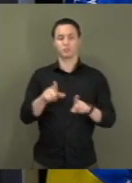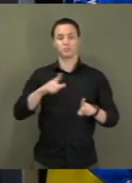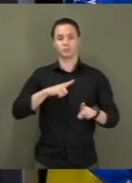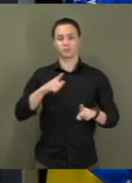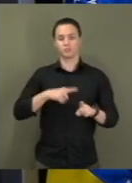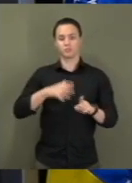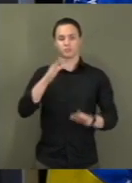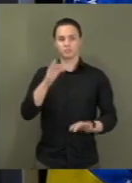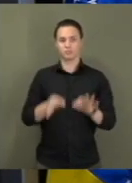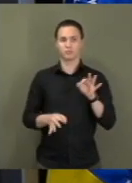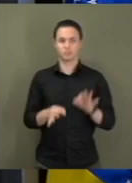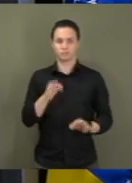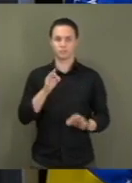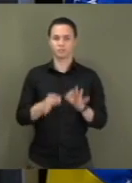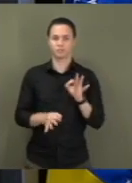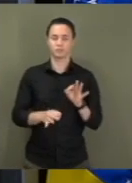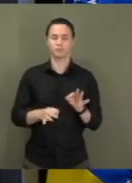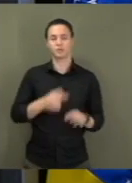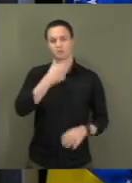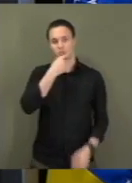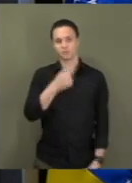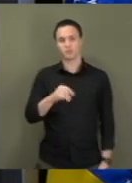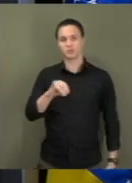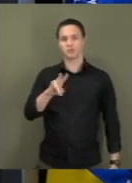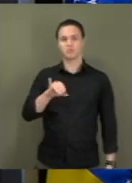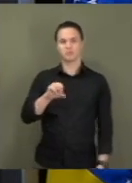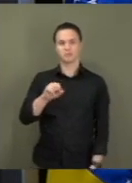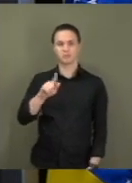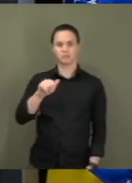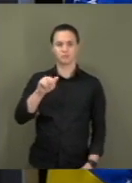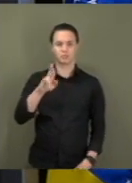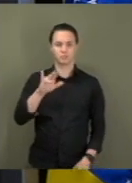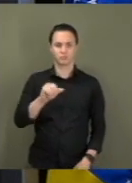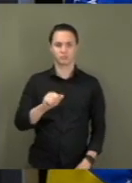juristas como o doutor Ives Gandra Martins.